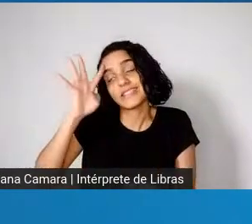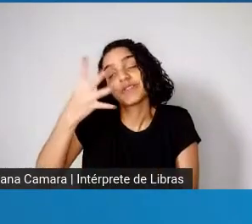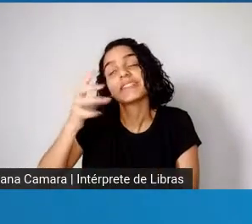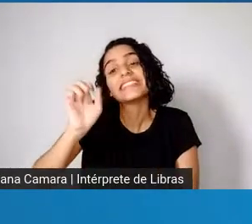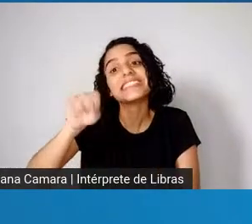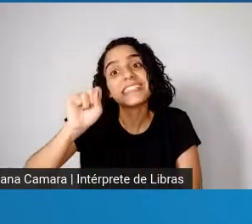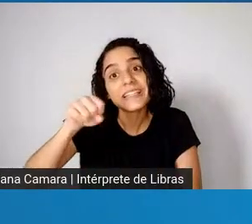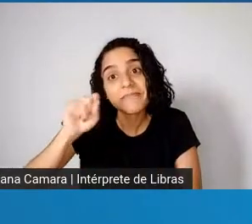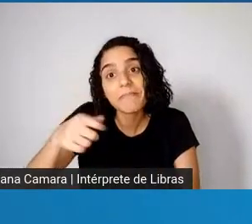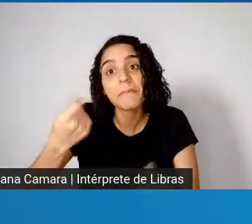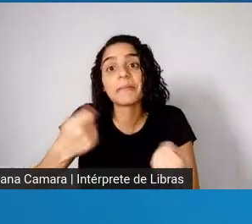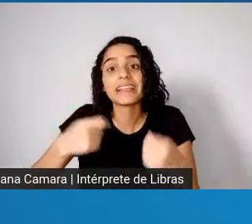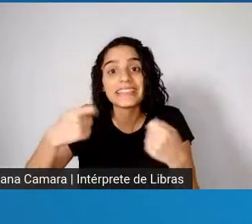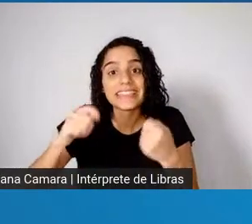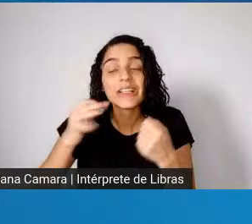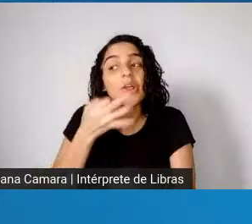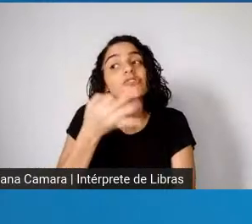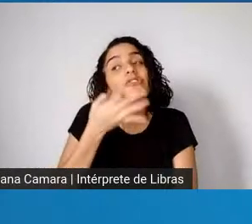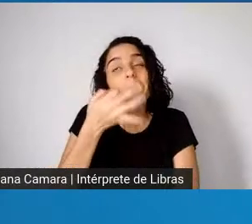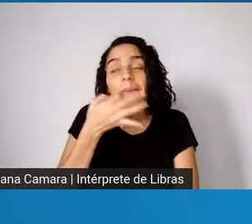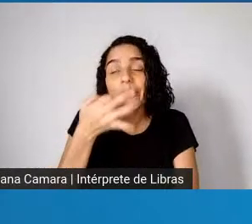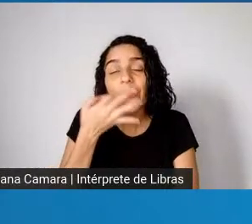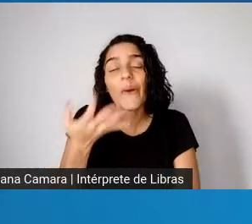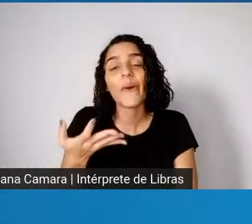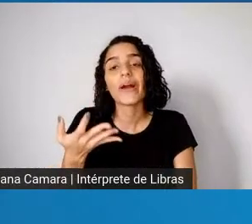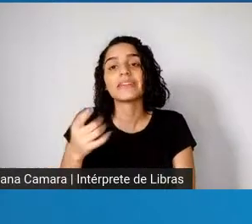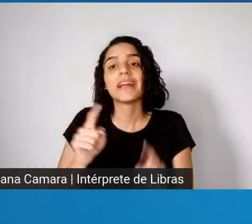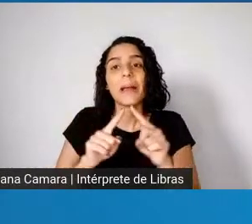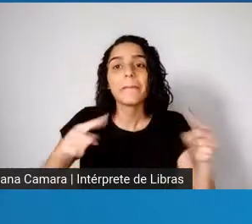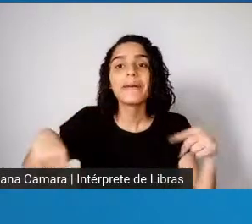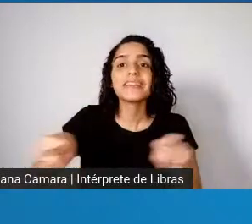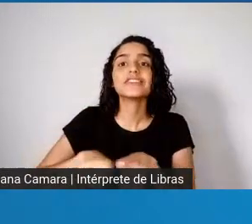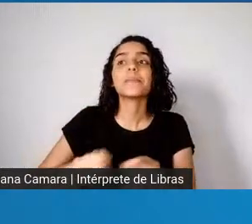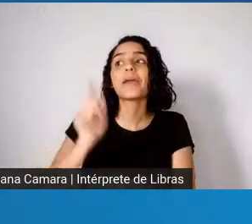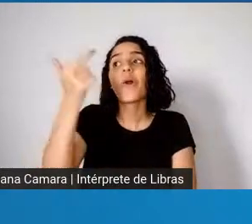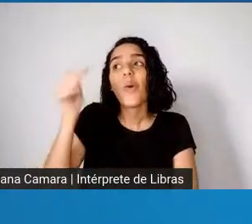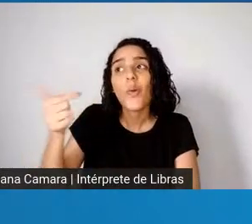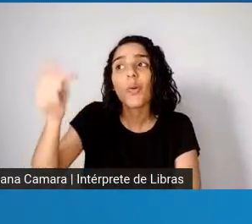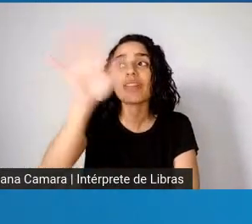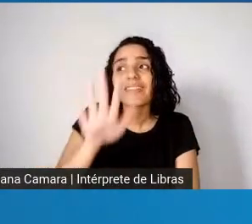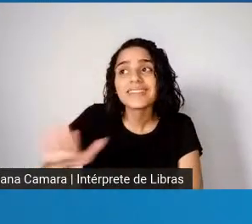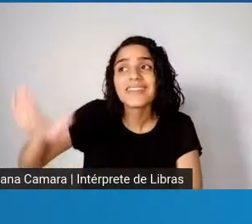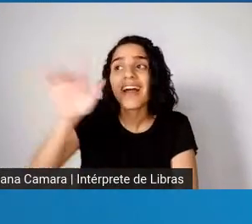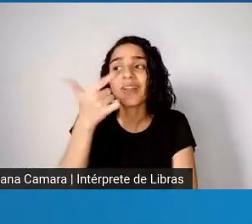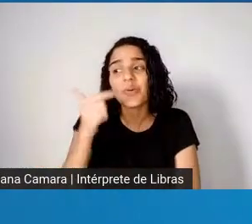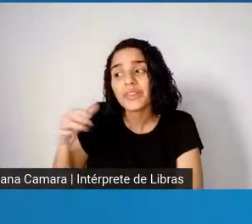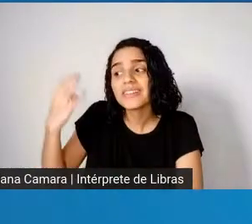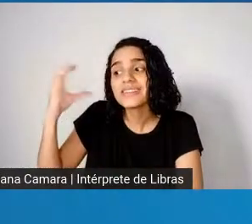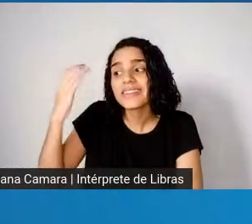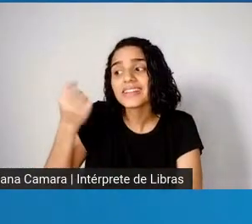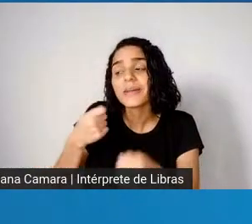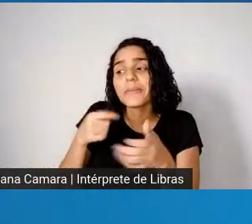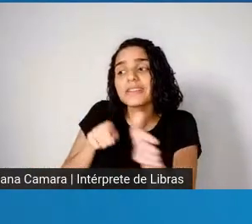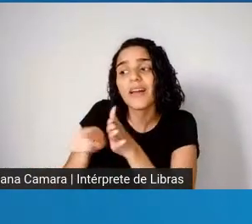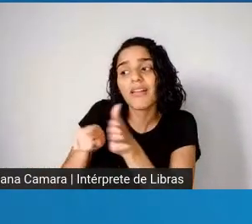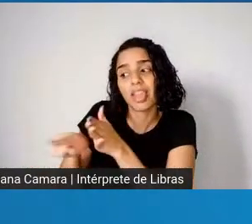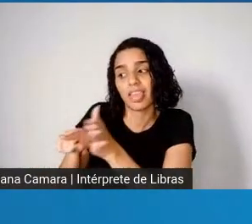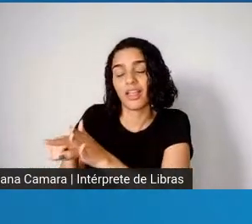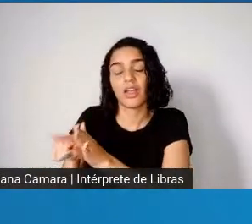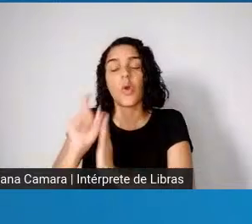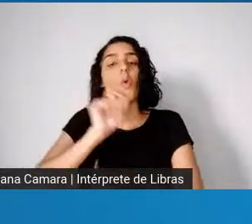mas também tem outras dimensões que precisam ser... O que muitas vezes não ocorre, Ligia, é a transparência,